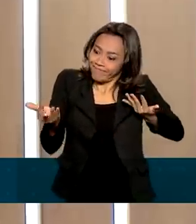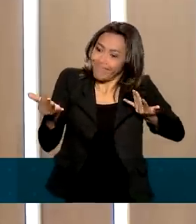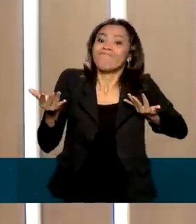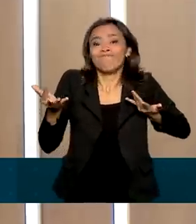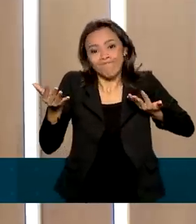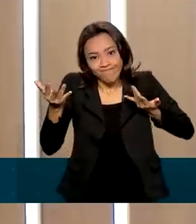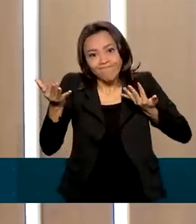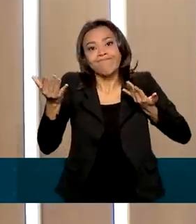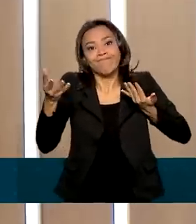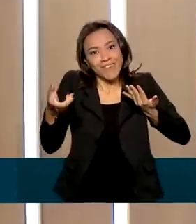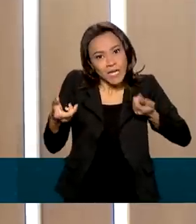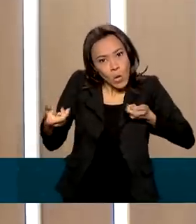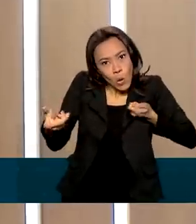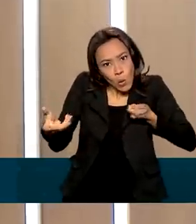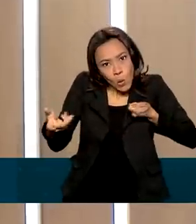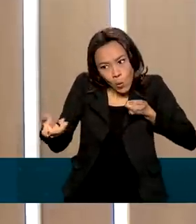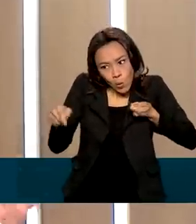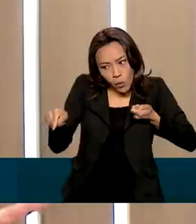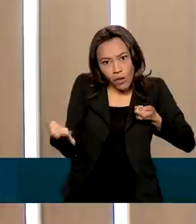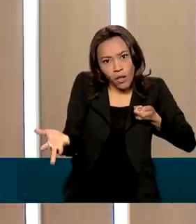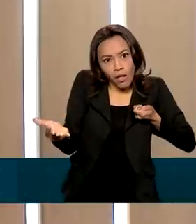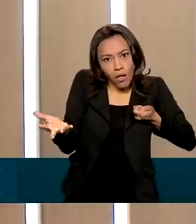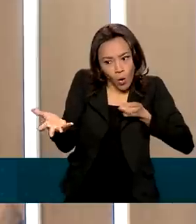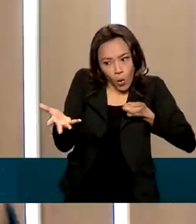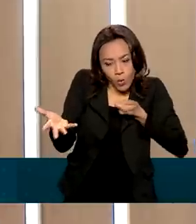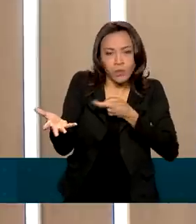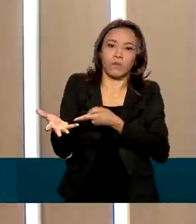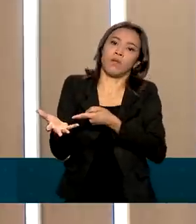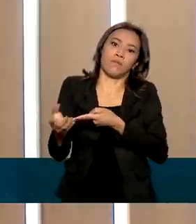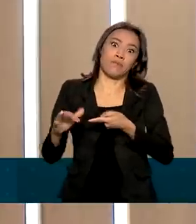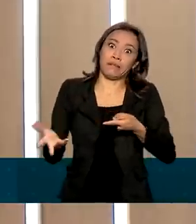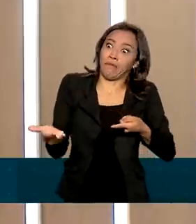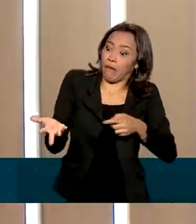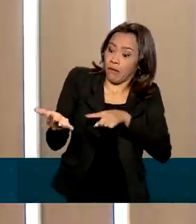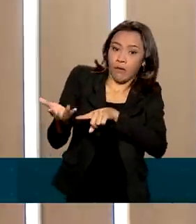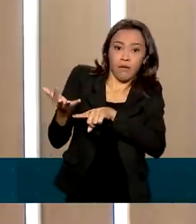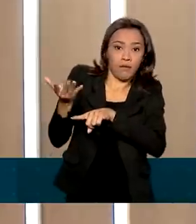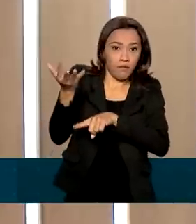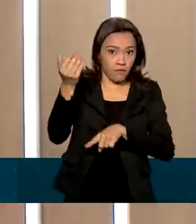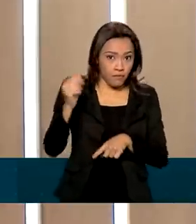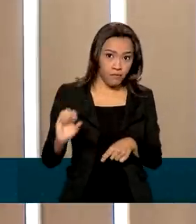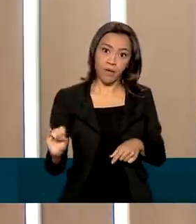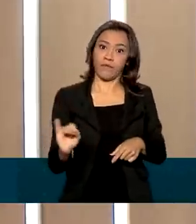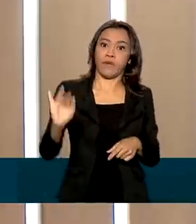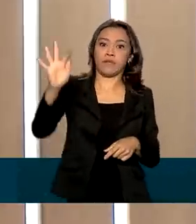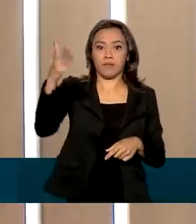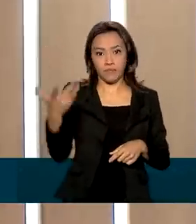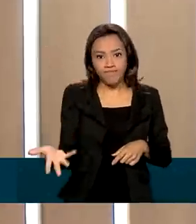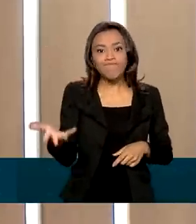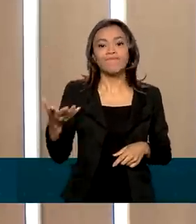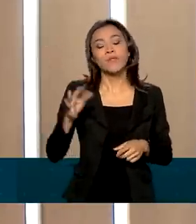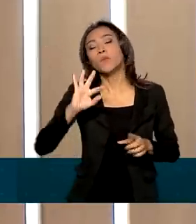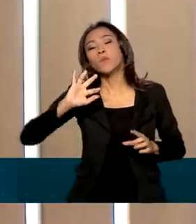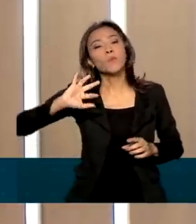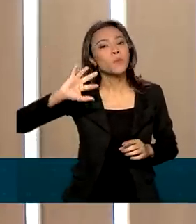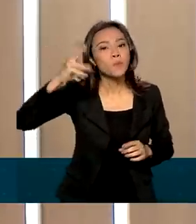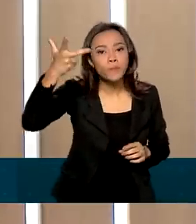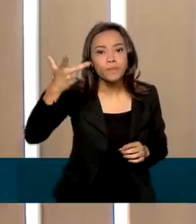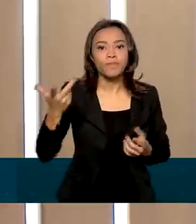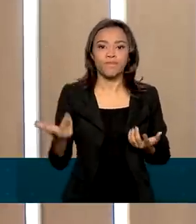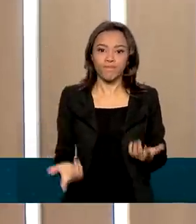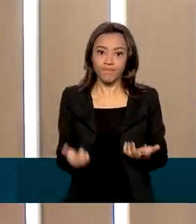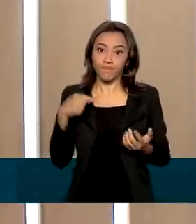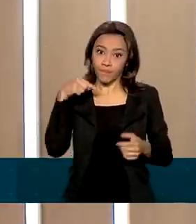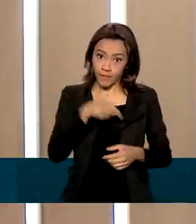tentar deter a inflação que parecia que já estava crescendo e ocupando espaço na economia. Resultado, as